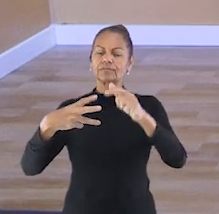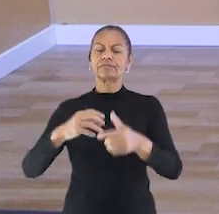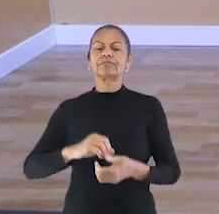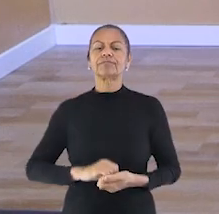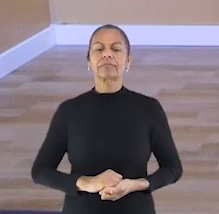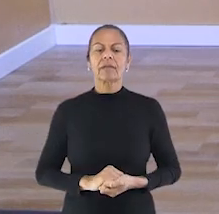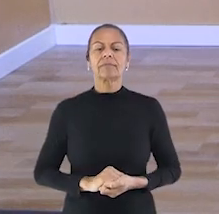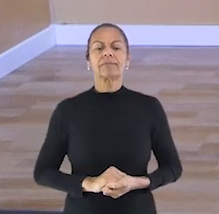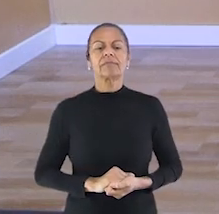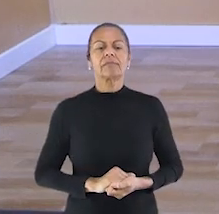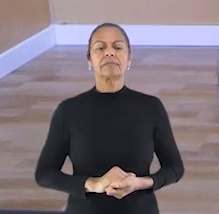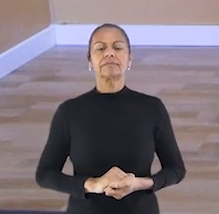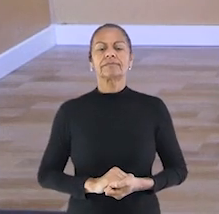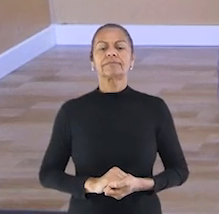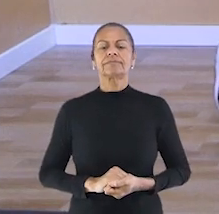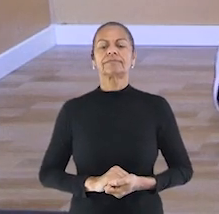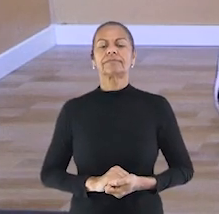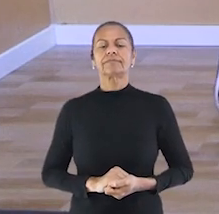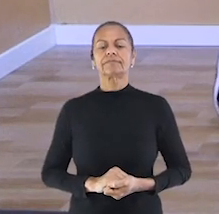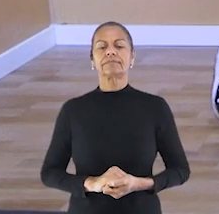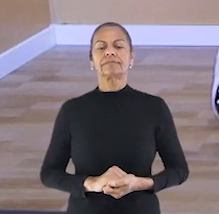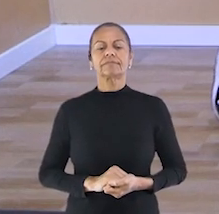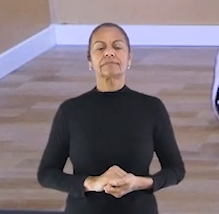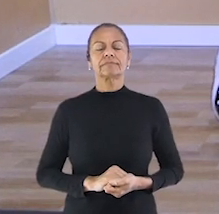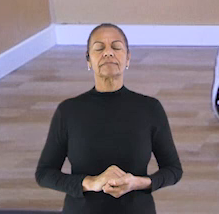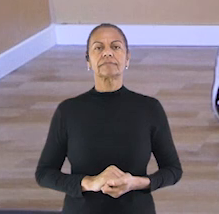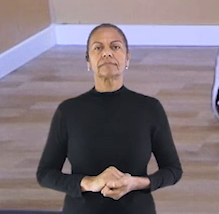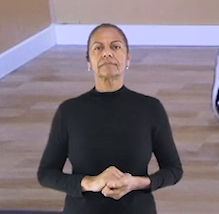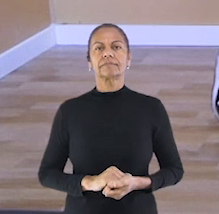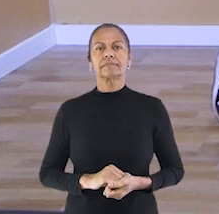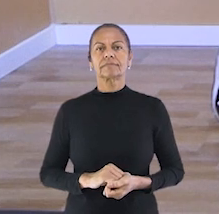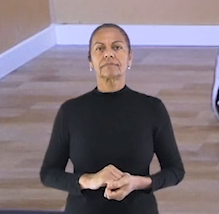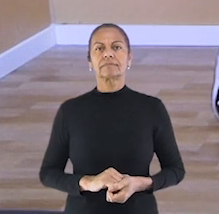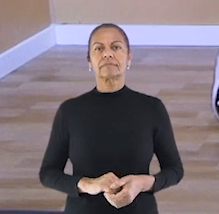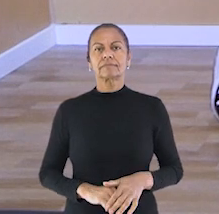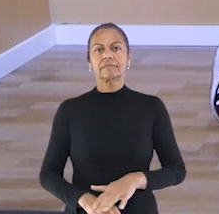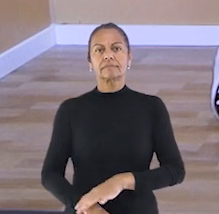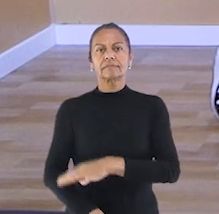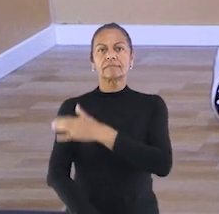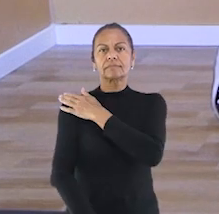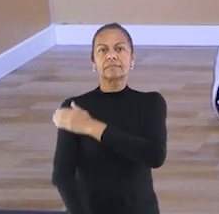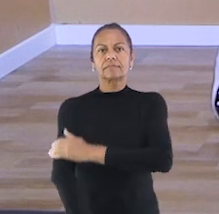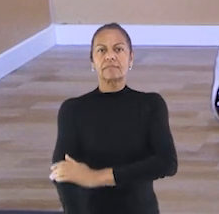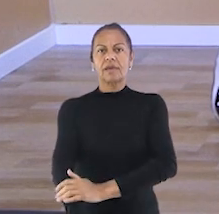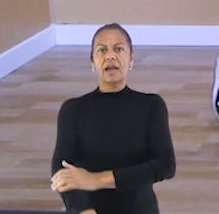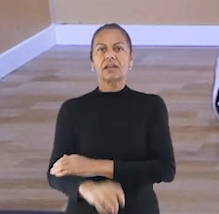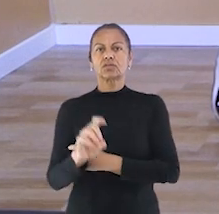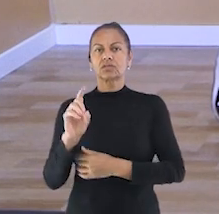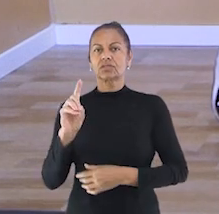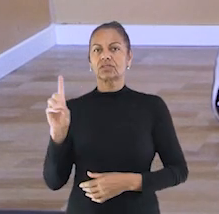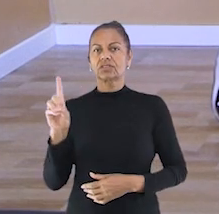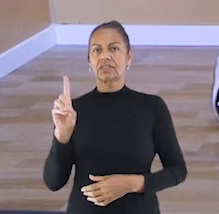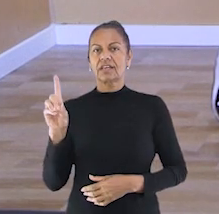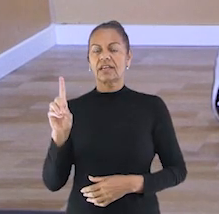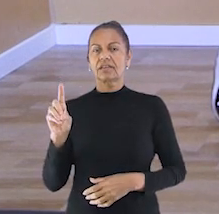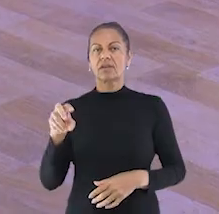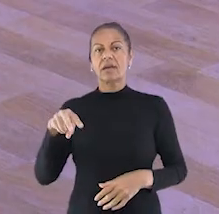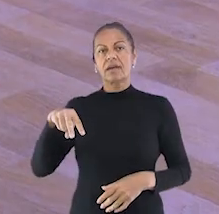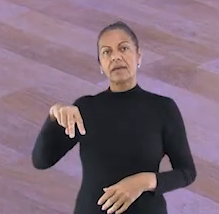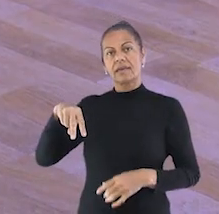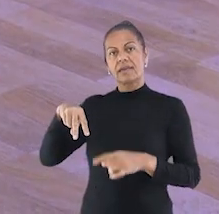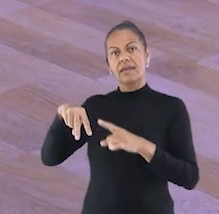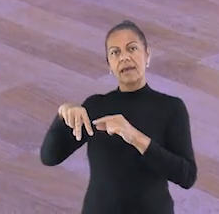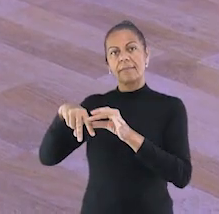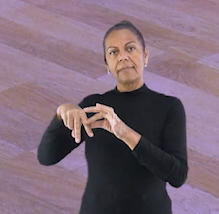Vou fazer braço direito, braço direito e perna esquerda.